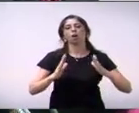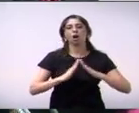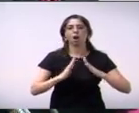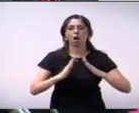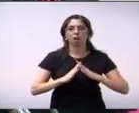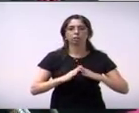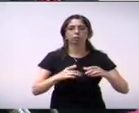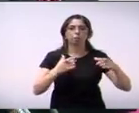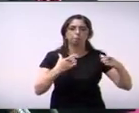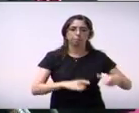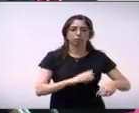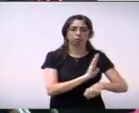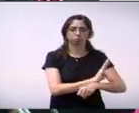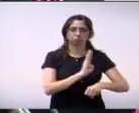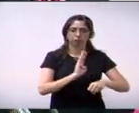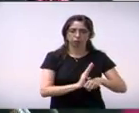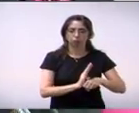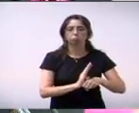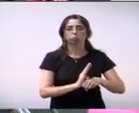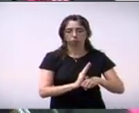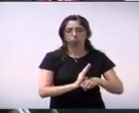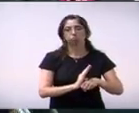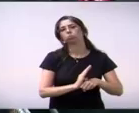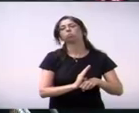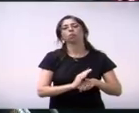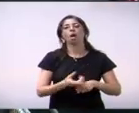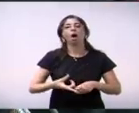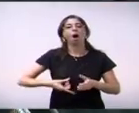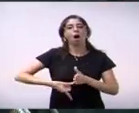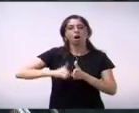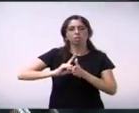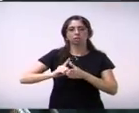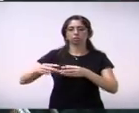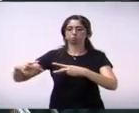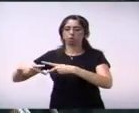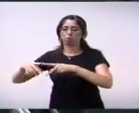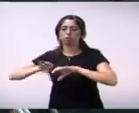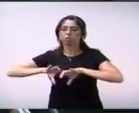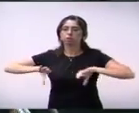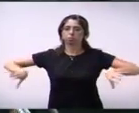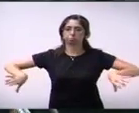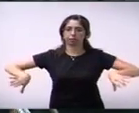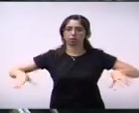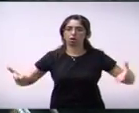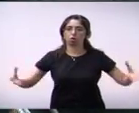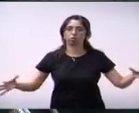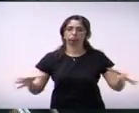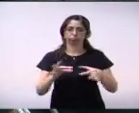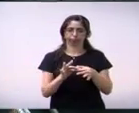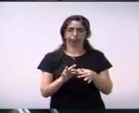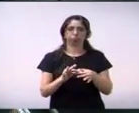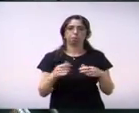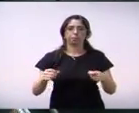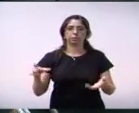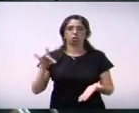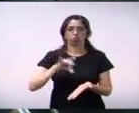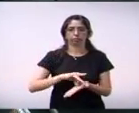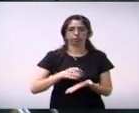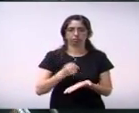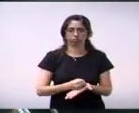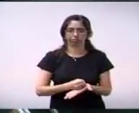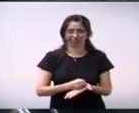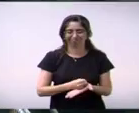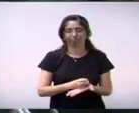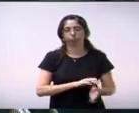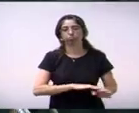a anexação do bairro ao município de Paulínia. 160 do vereador Duques Relato requer